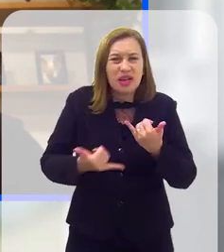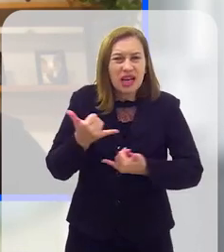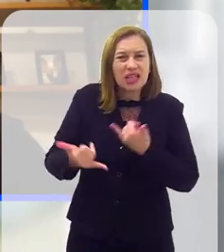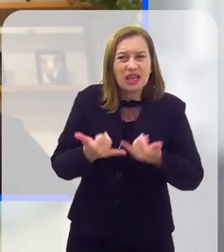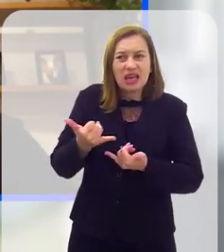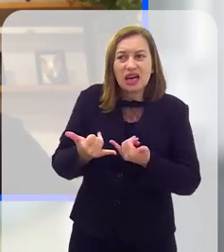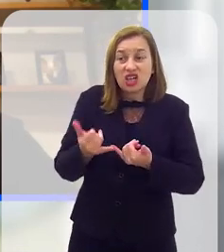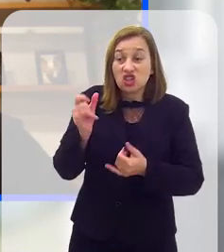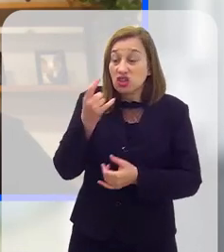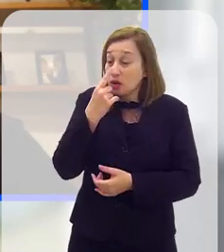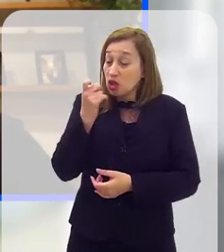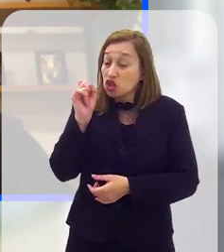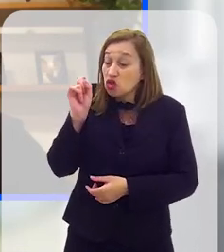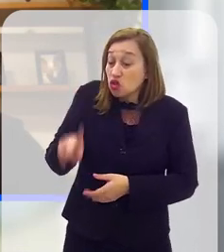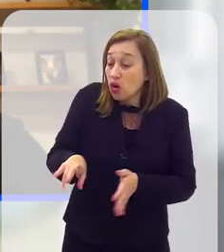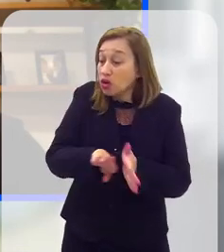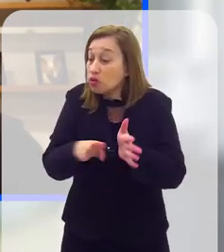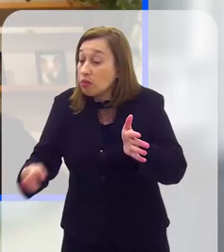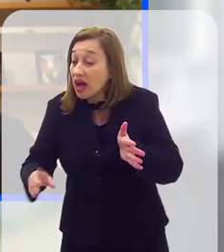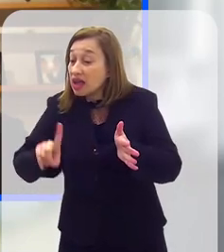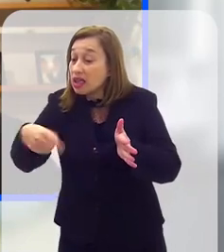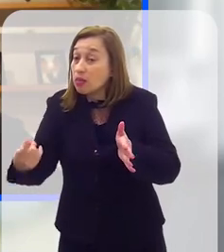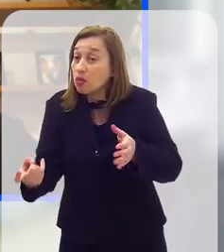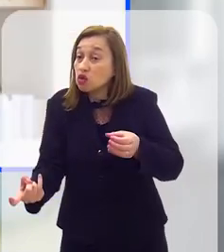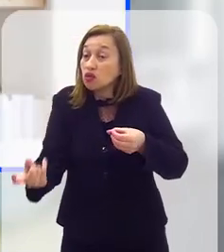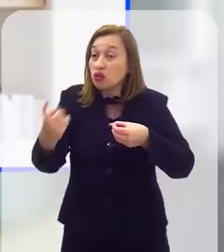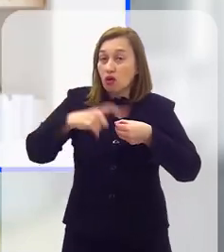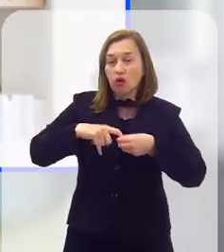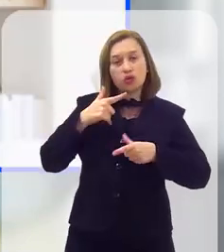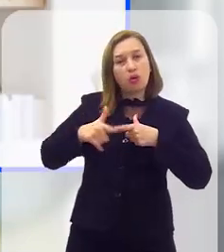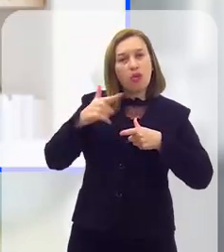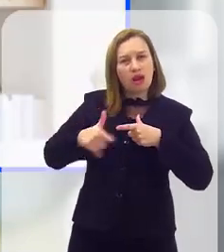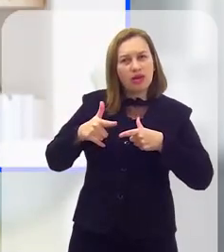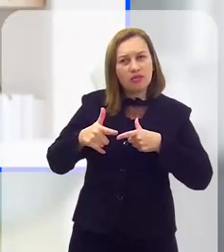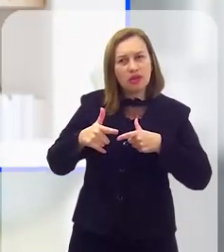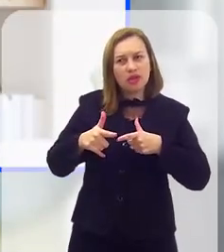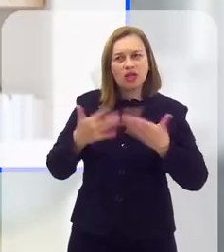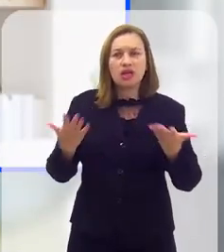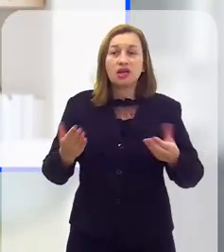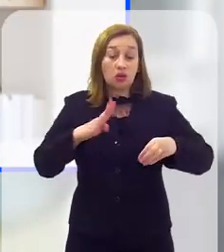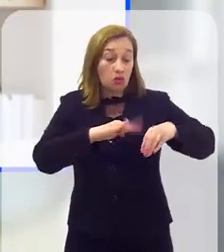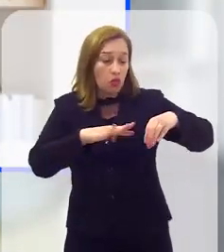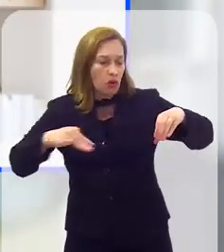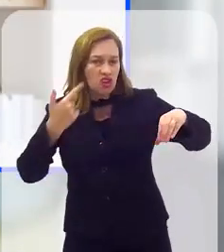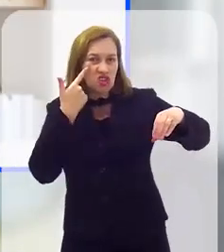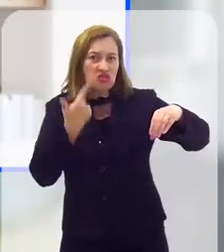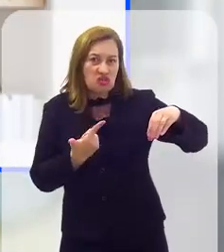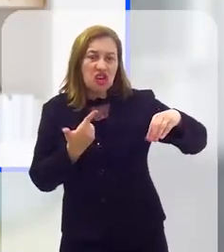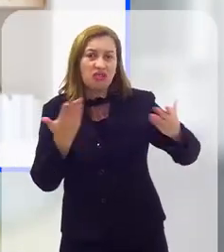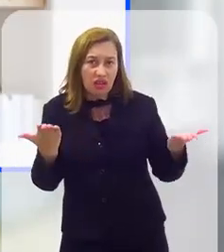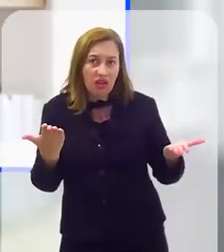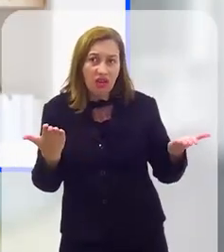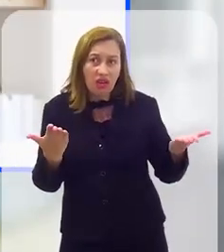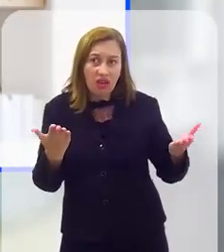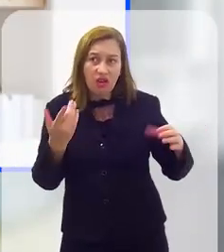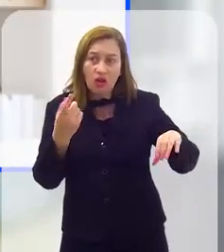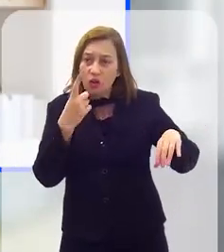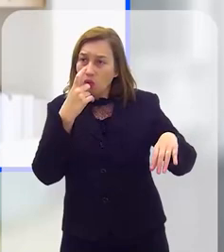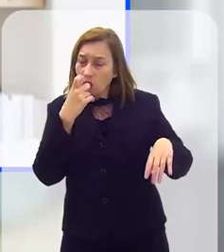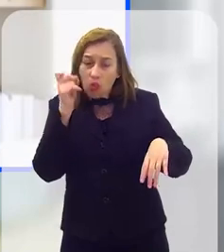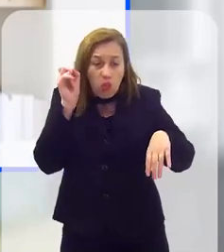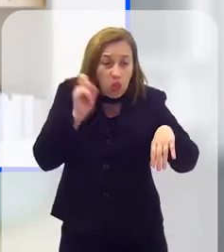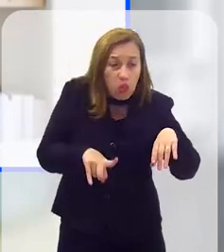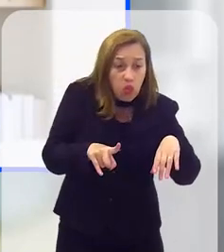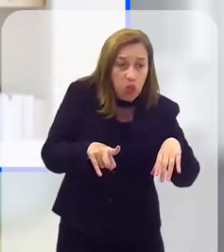retornando, né? O problema é que está aí muito próximo de nós, por exemplo, aqui próximo à Baía de Guanabara, a gente vê, né, o lixo